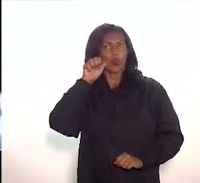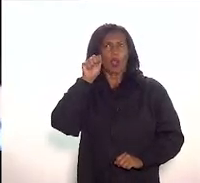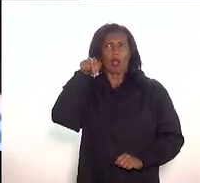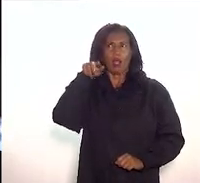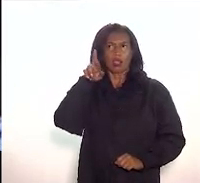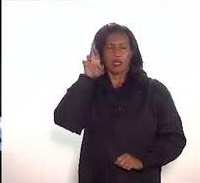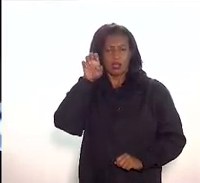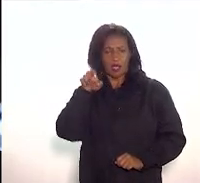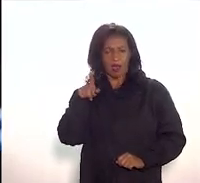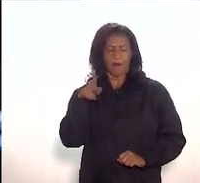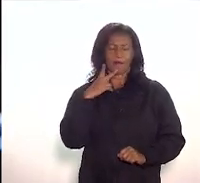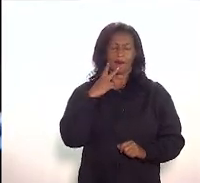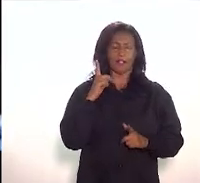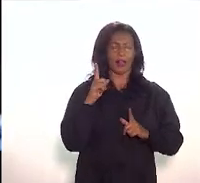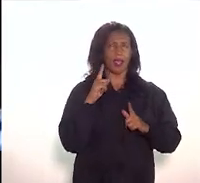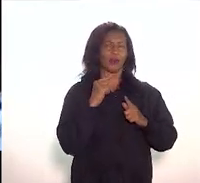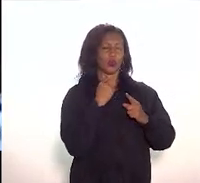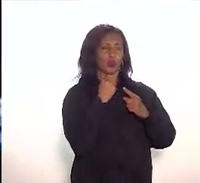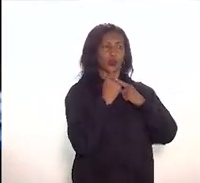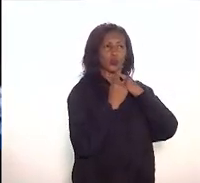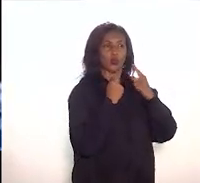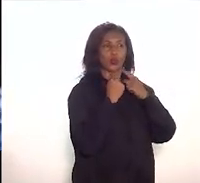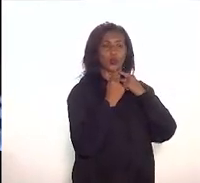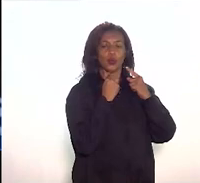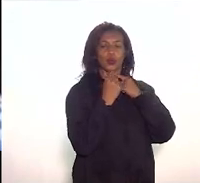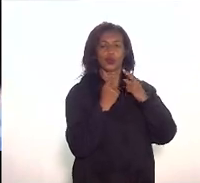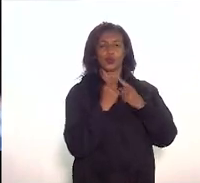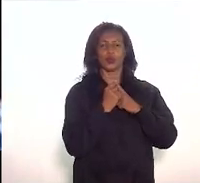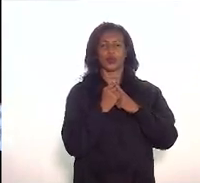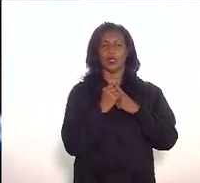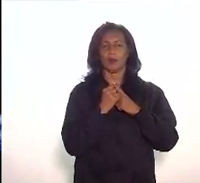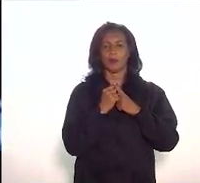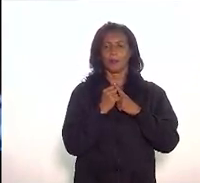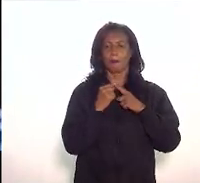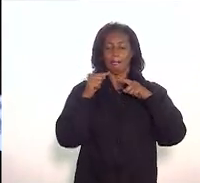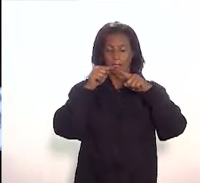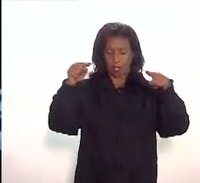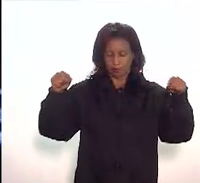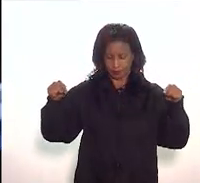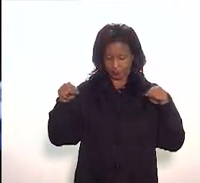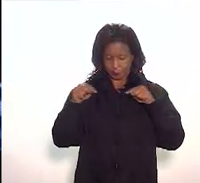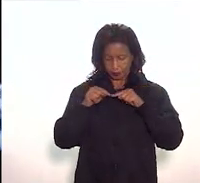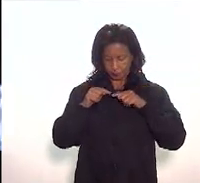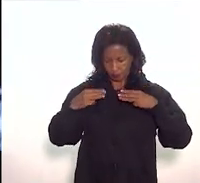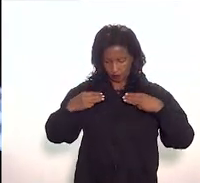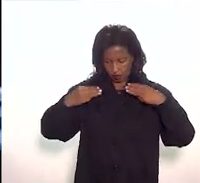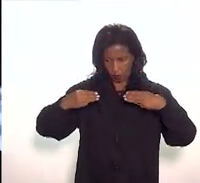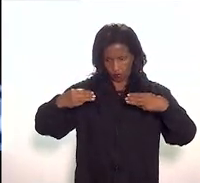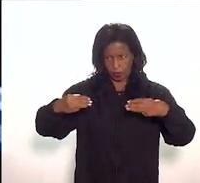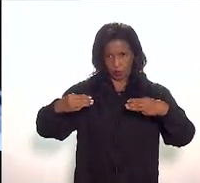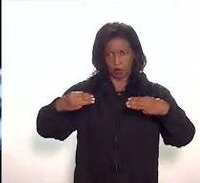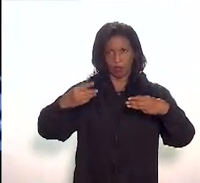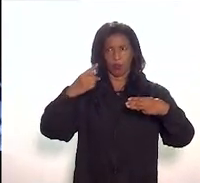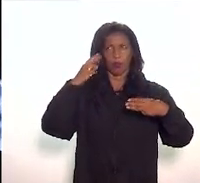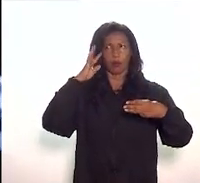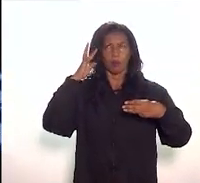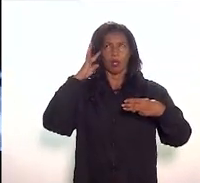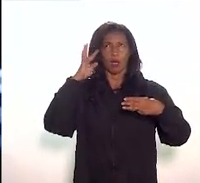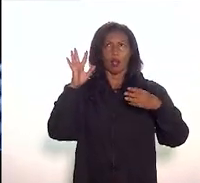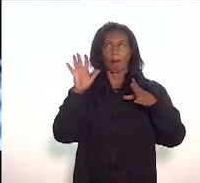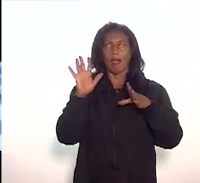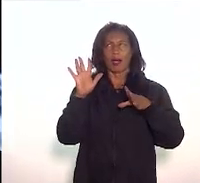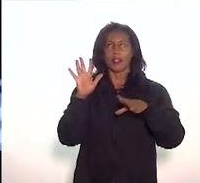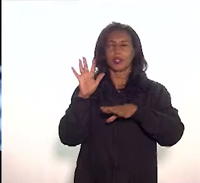questão do receio que o espaço do museu, supondo que ele consiga ser bem implementado, mas em pouco tempo ele